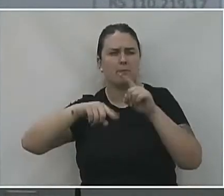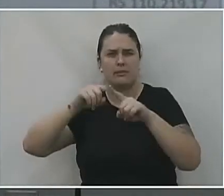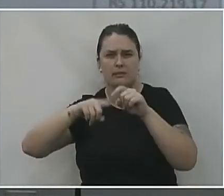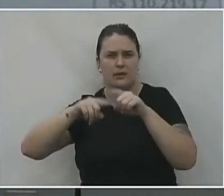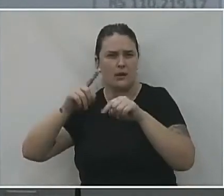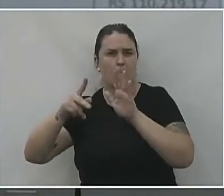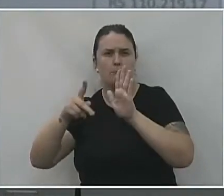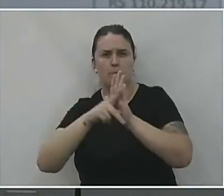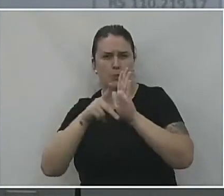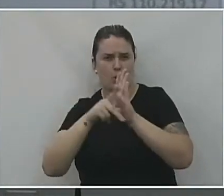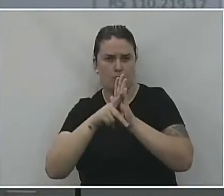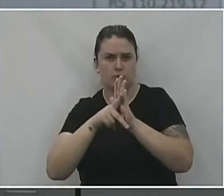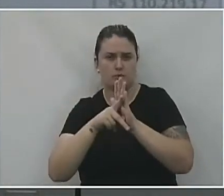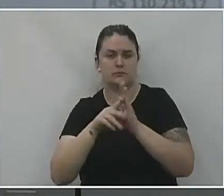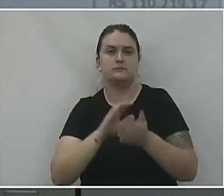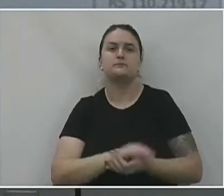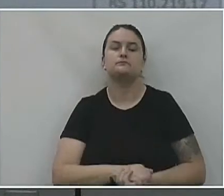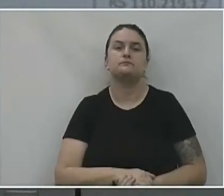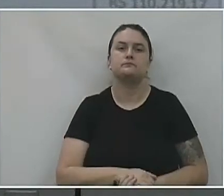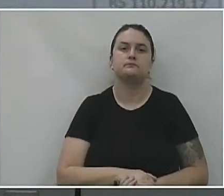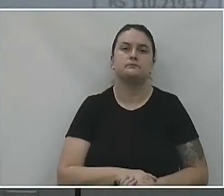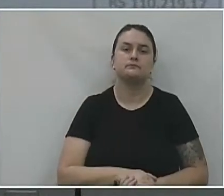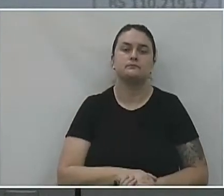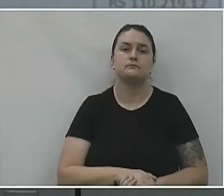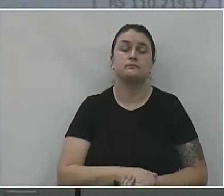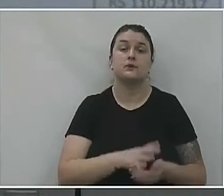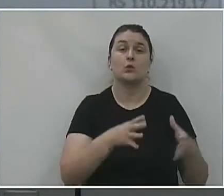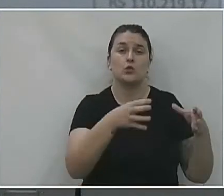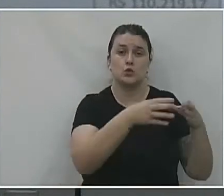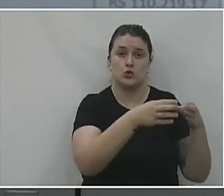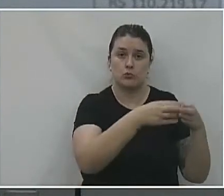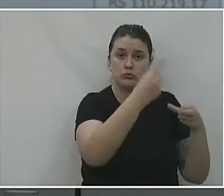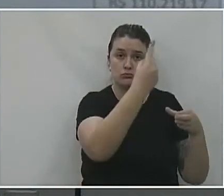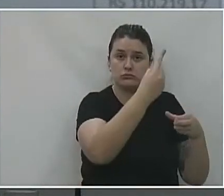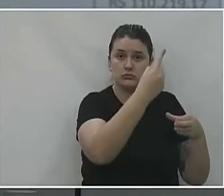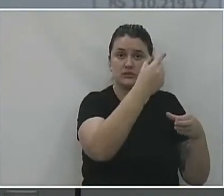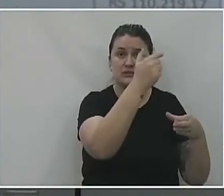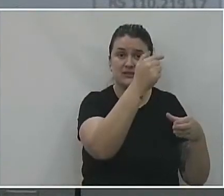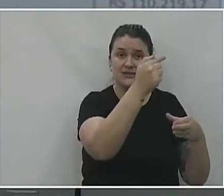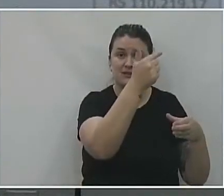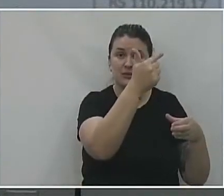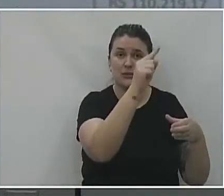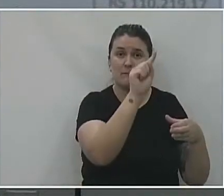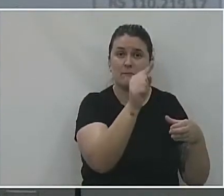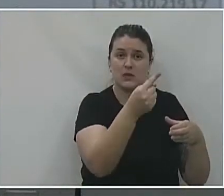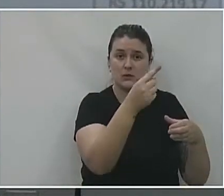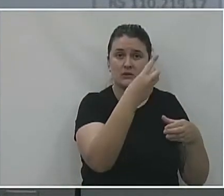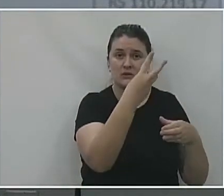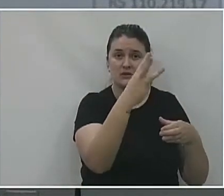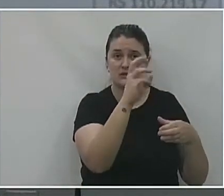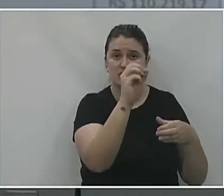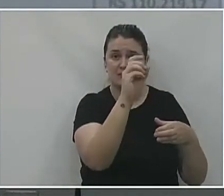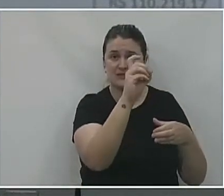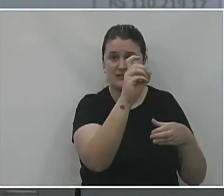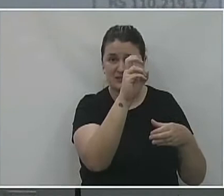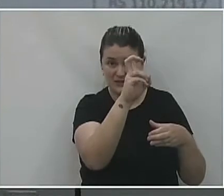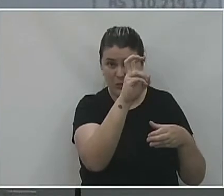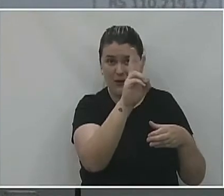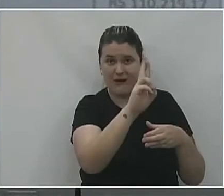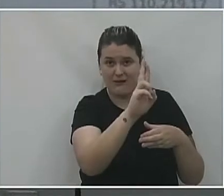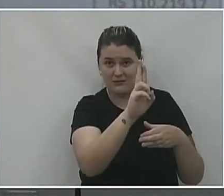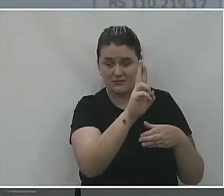desse elemento de despesa. Nesse grupo, nós gastamos R 72.305,35.